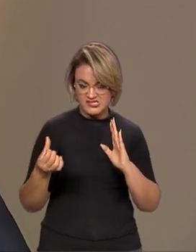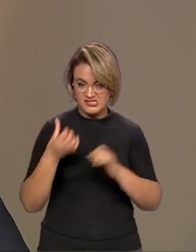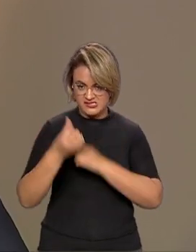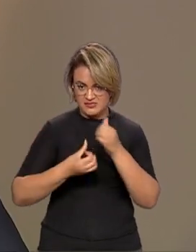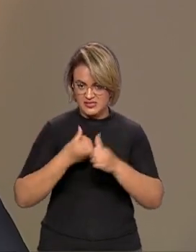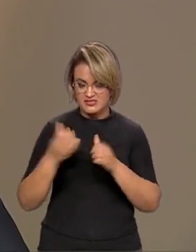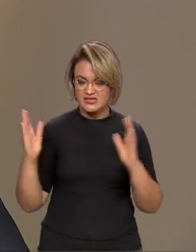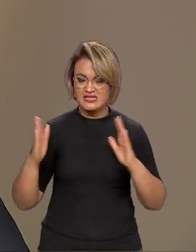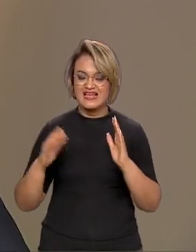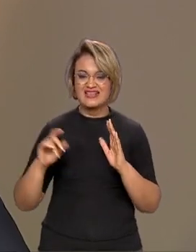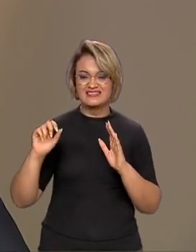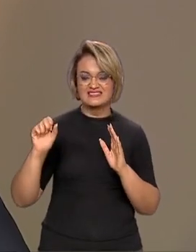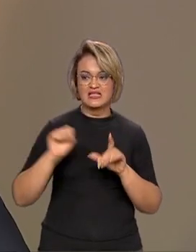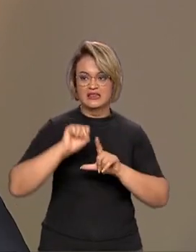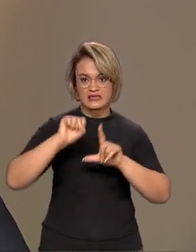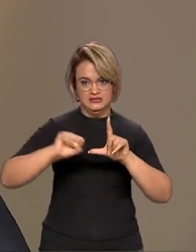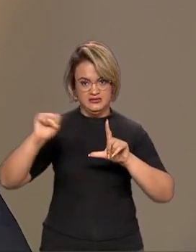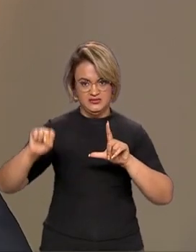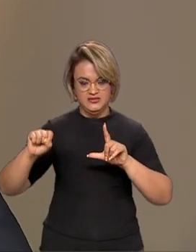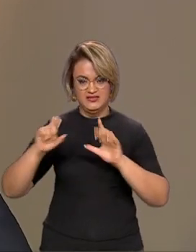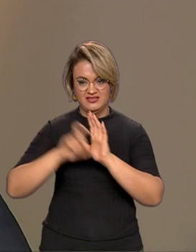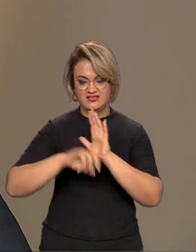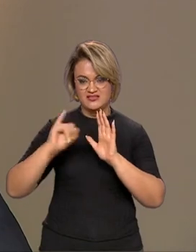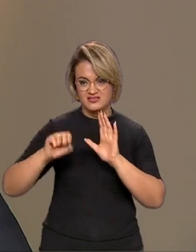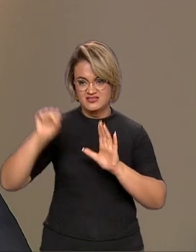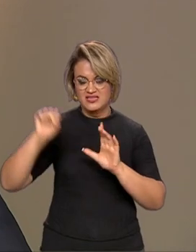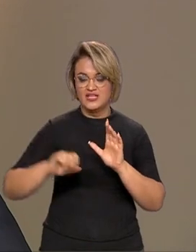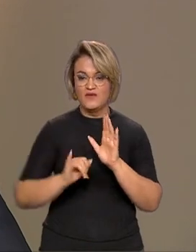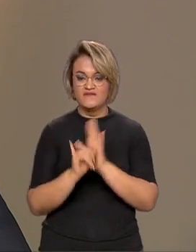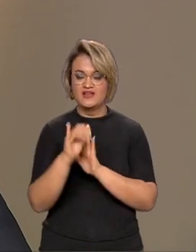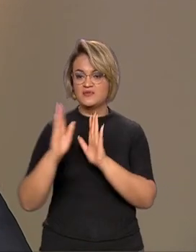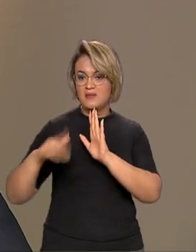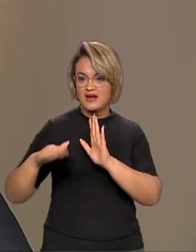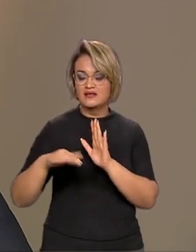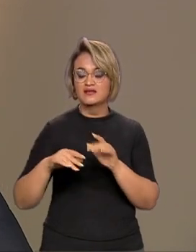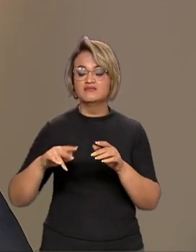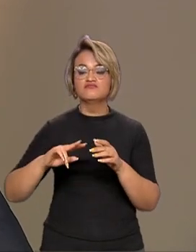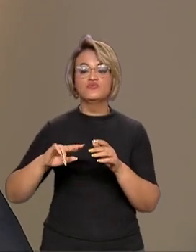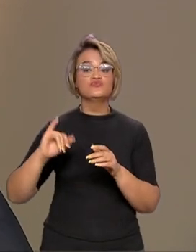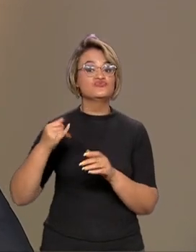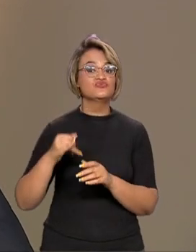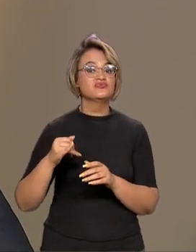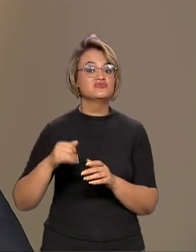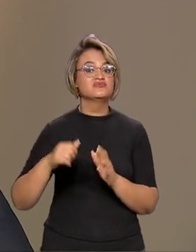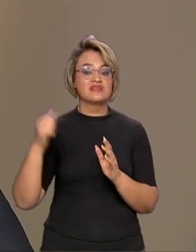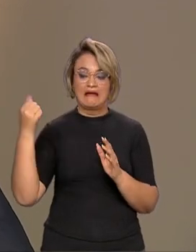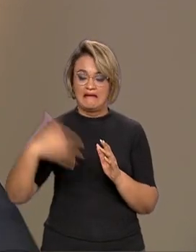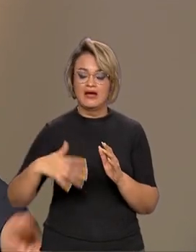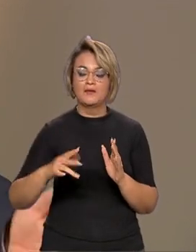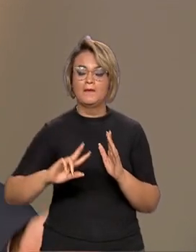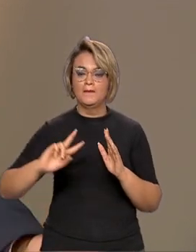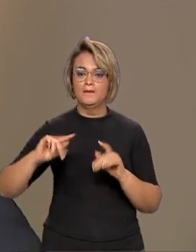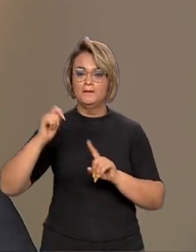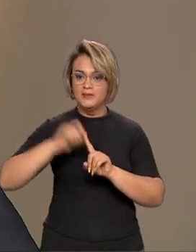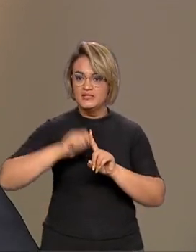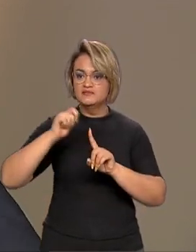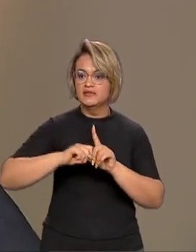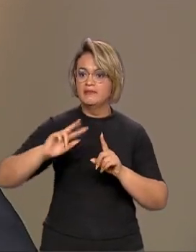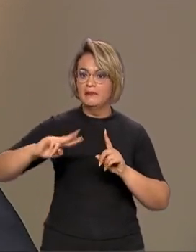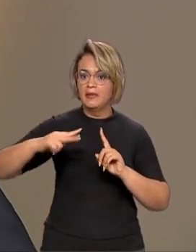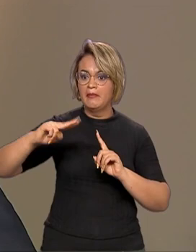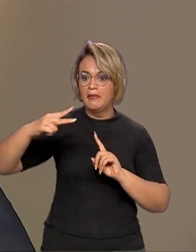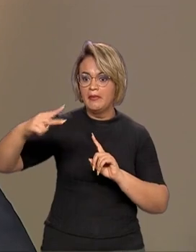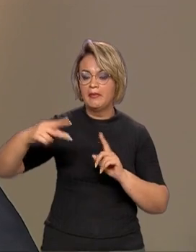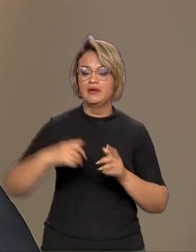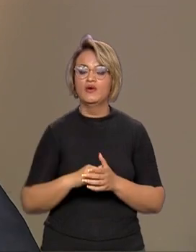nesta taxa Selic, com a inflação baixando, significa que o juro real cresceu a cada mês. Então, hoje nós estamos com